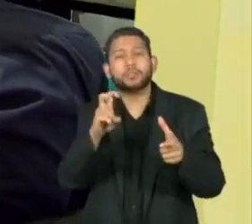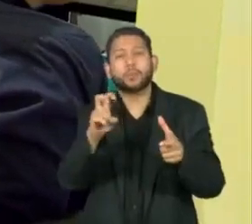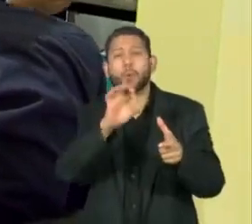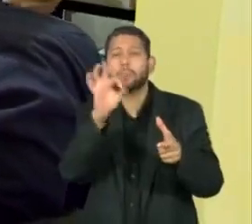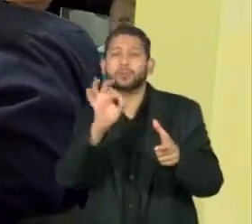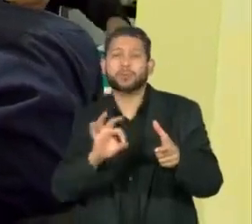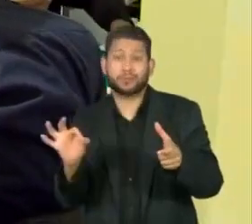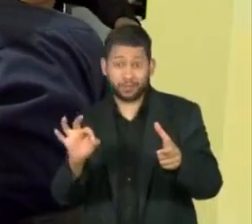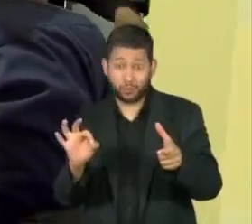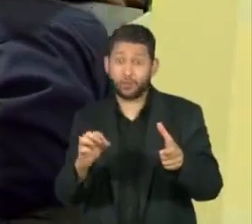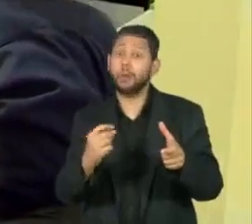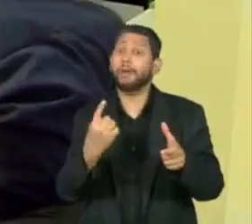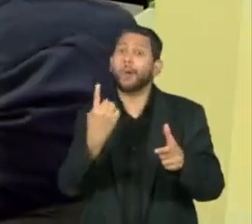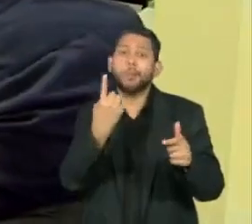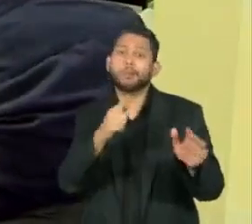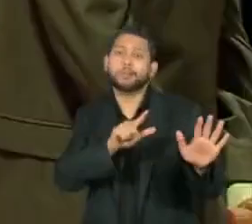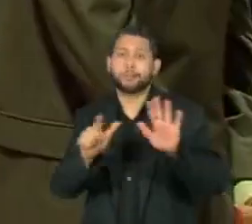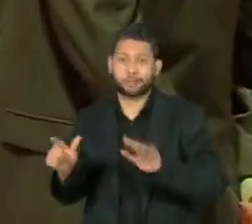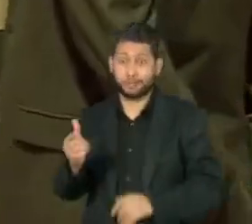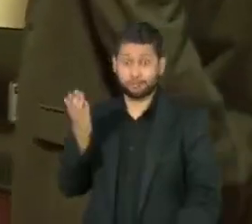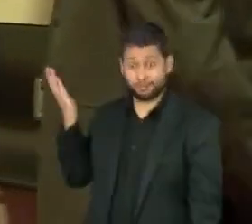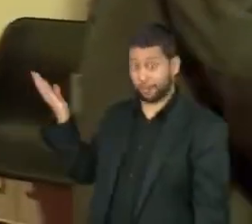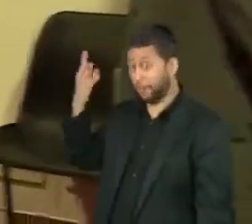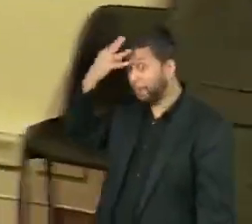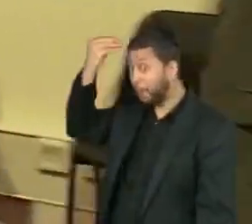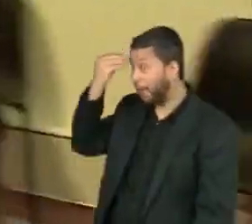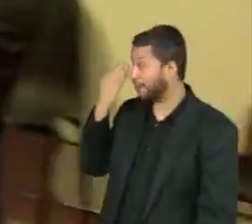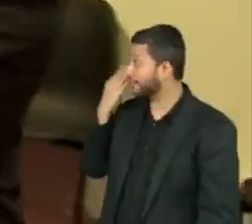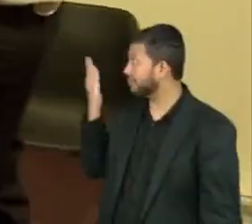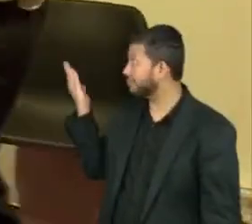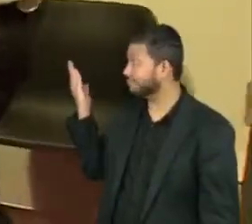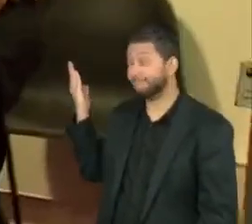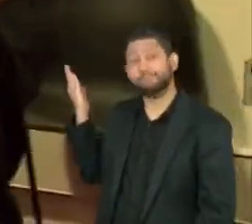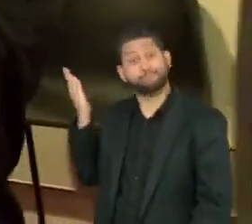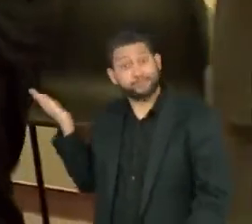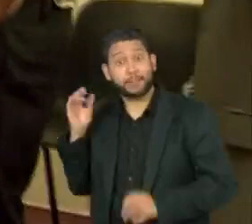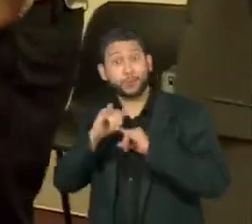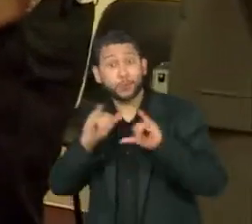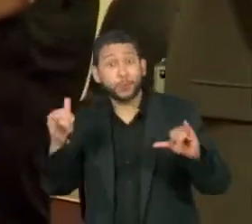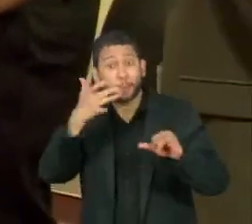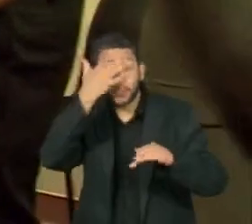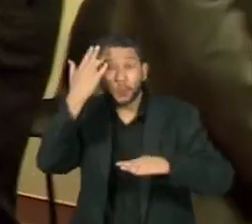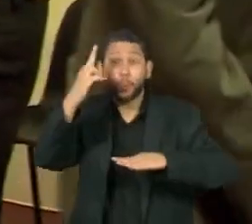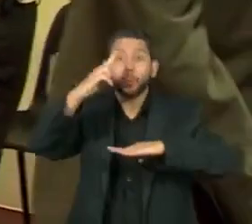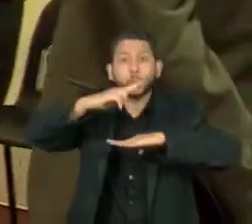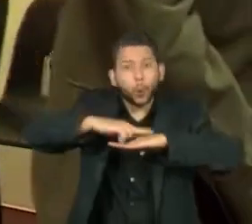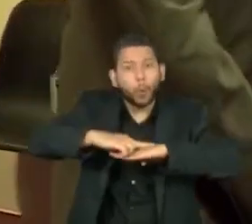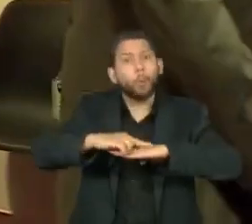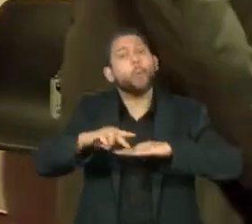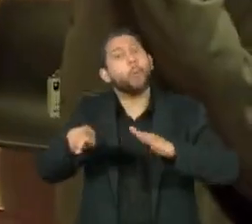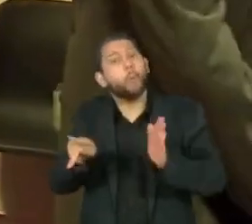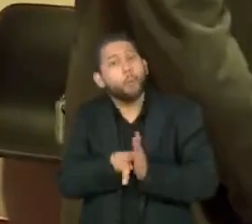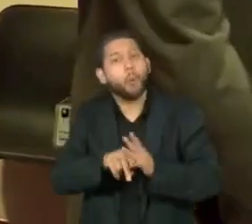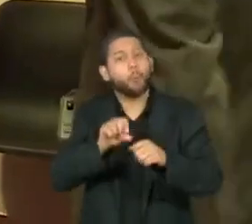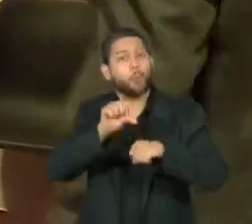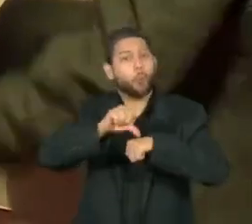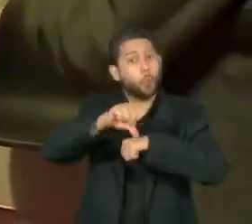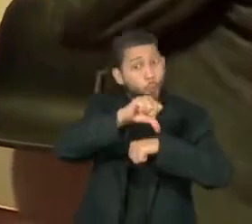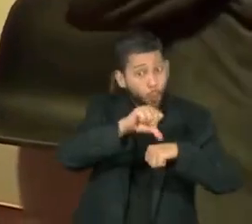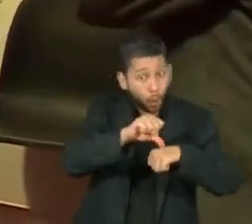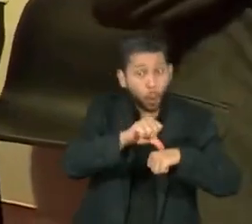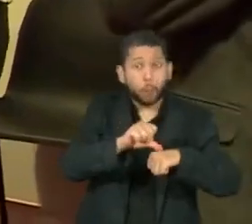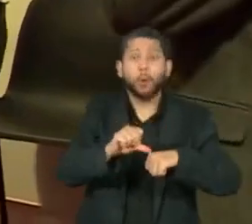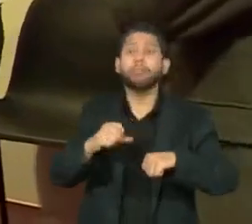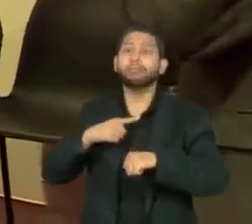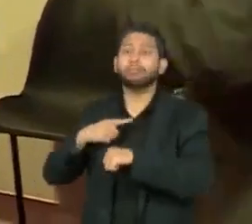semana. O primeiro-ministro, Boris Johnson, disse que o estado de saúde dos doentes vítimas da Ômicron é menos grave